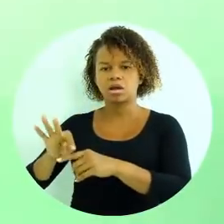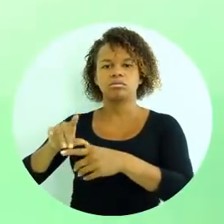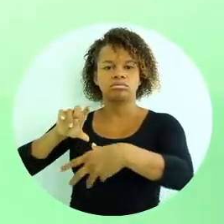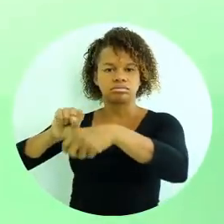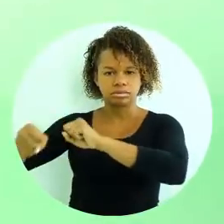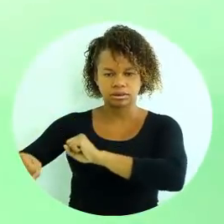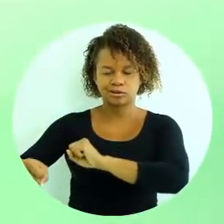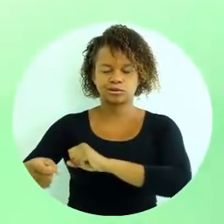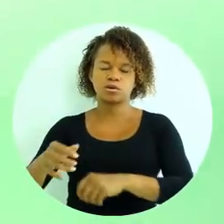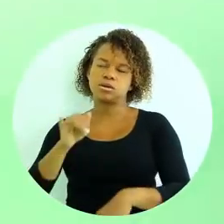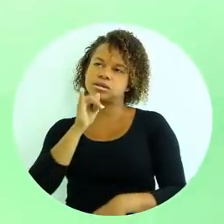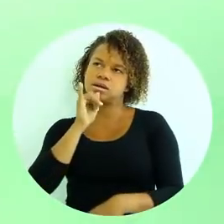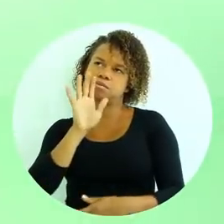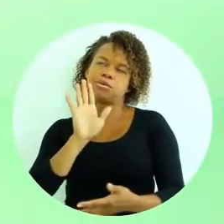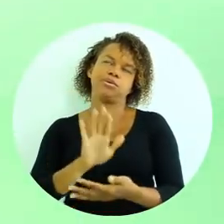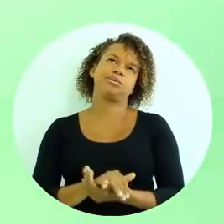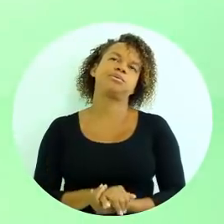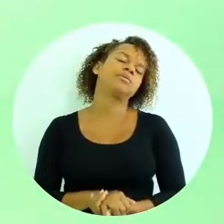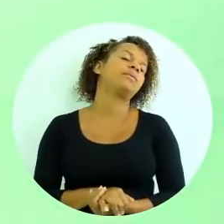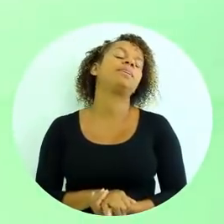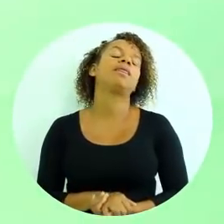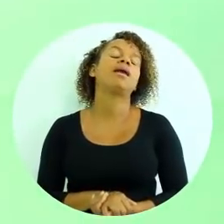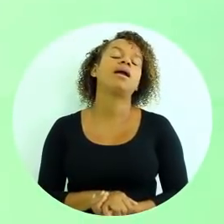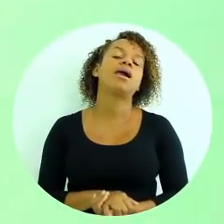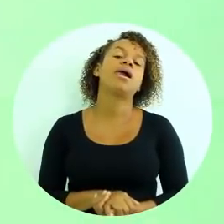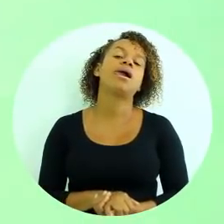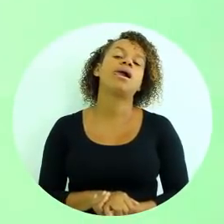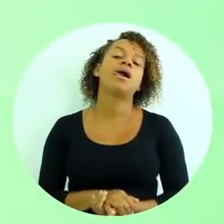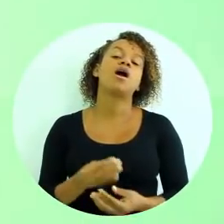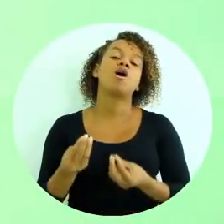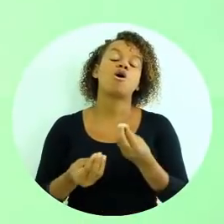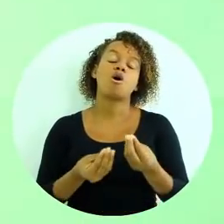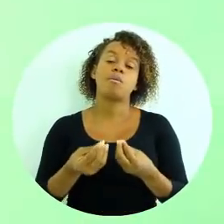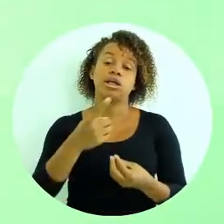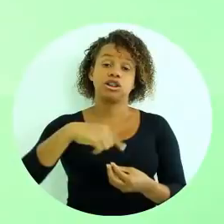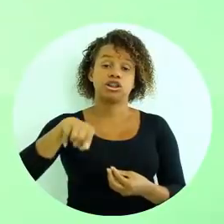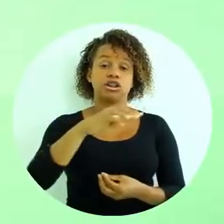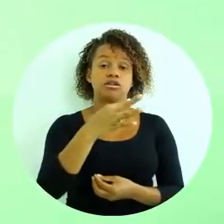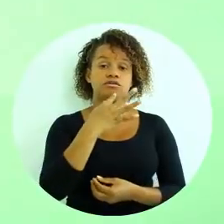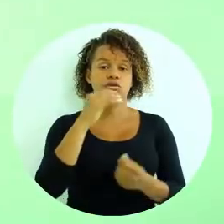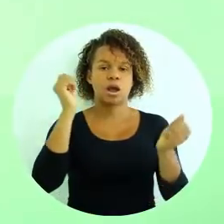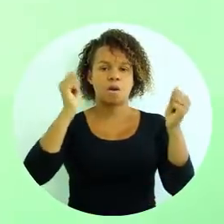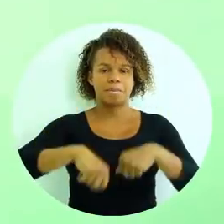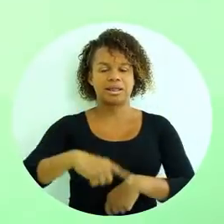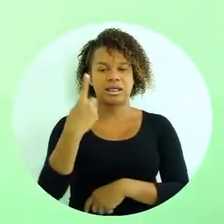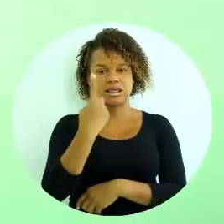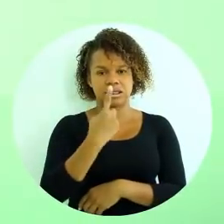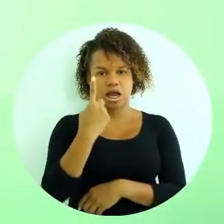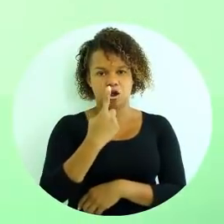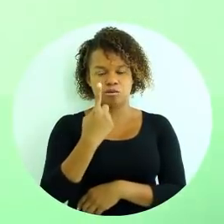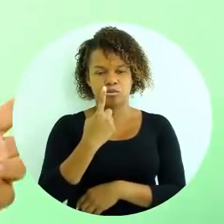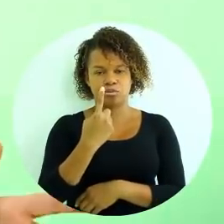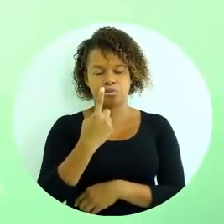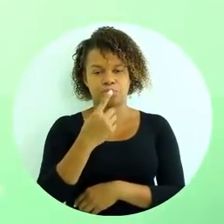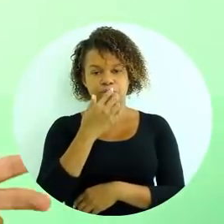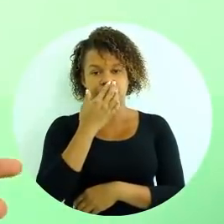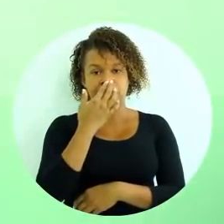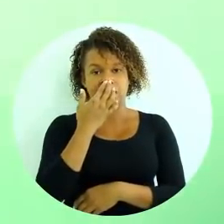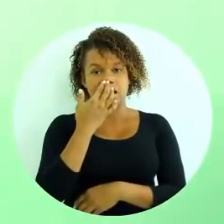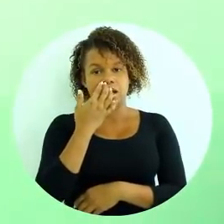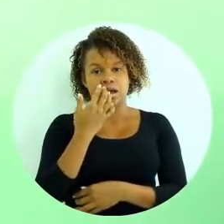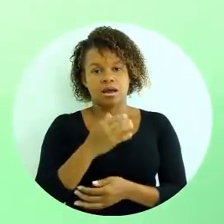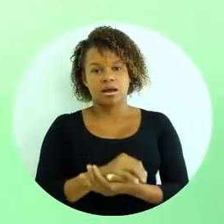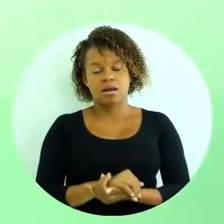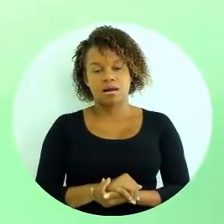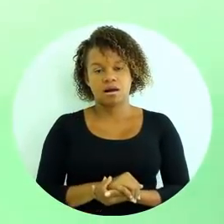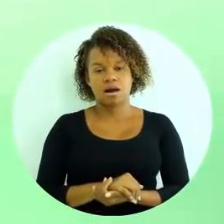de provas e títulos, ou seja, como a gente viu na competência